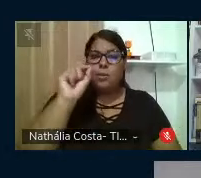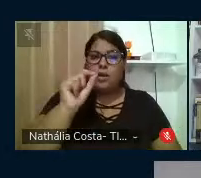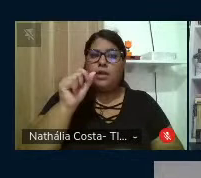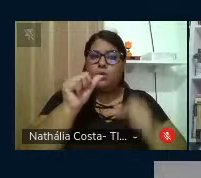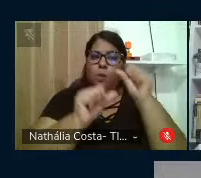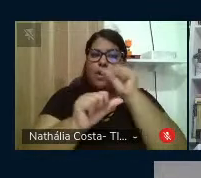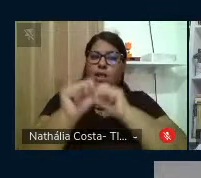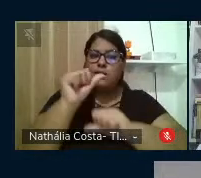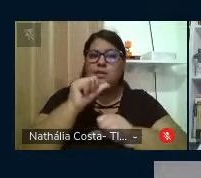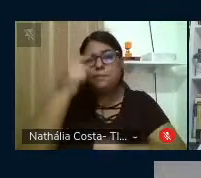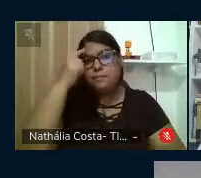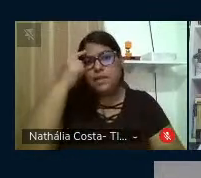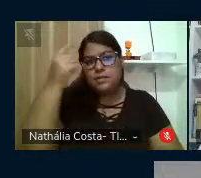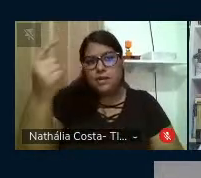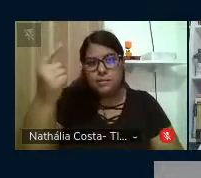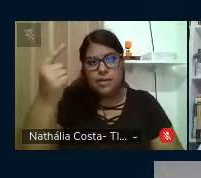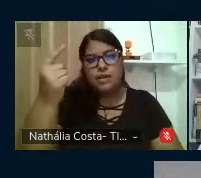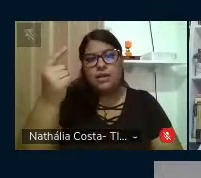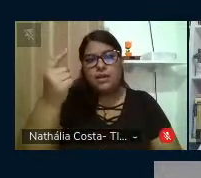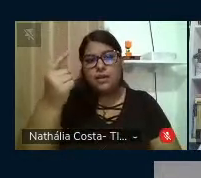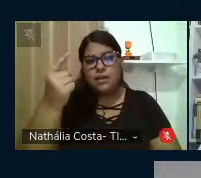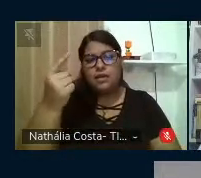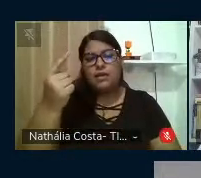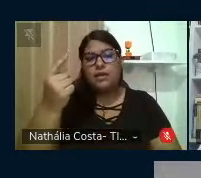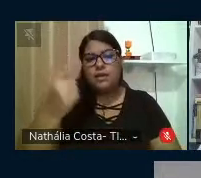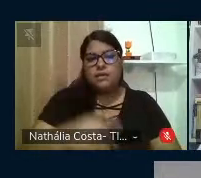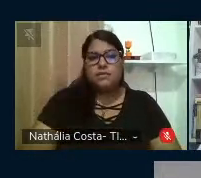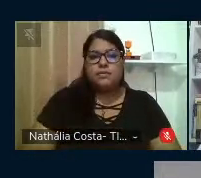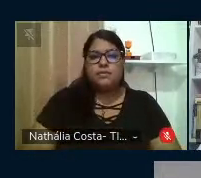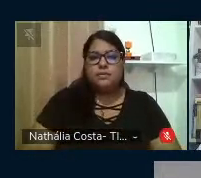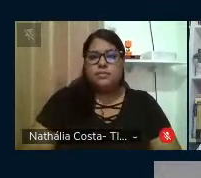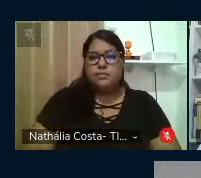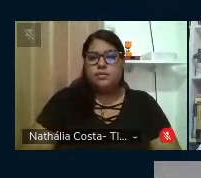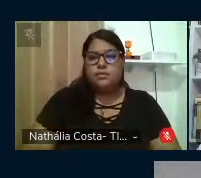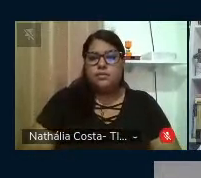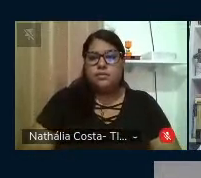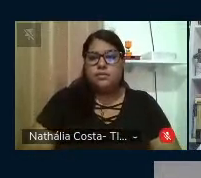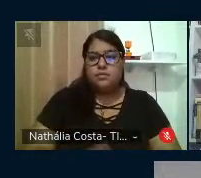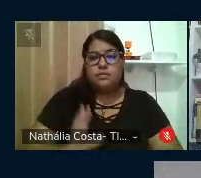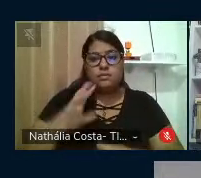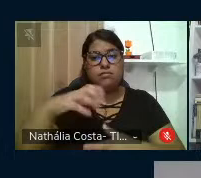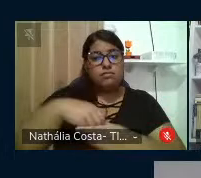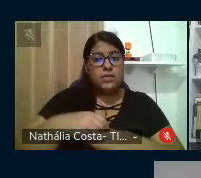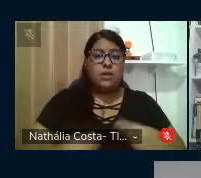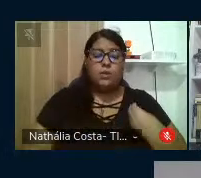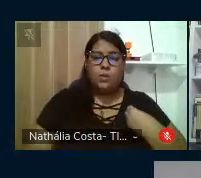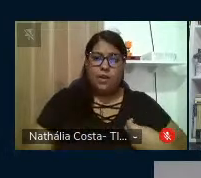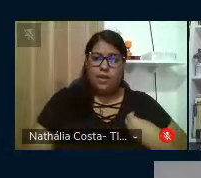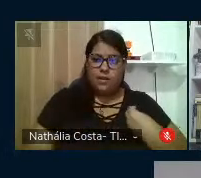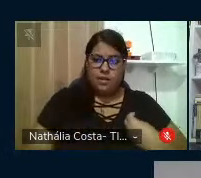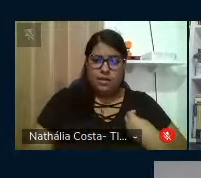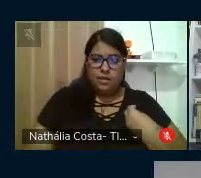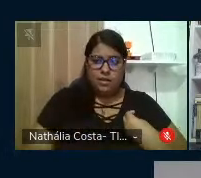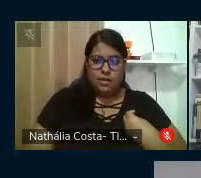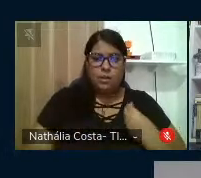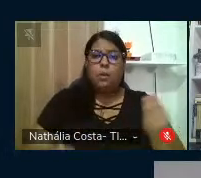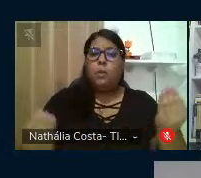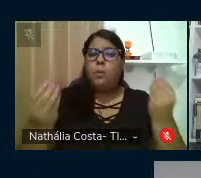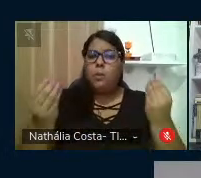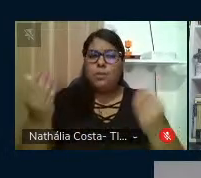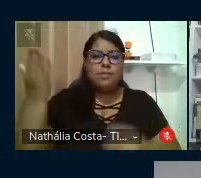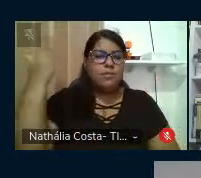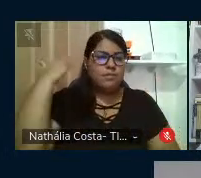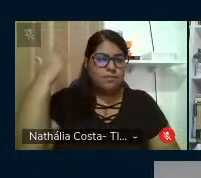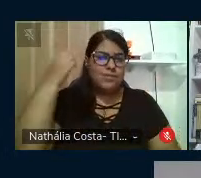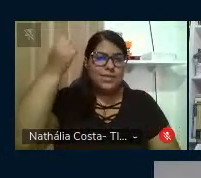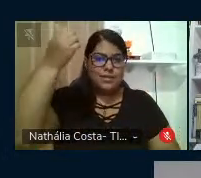atualizando o seu pensamento, integrando-se à atualidade. Então, como eu falei no primeiro